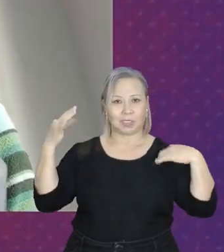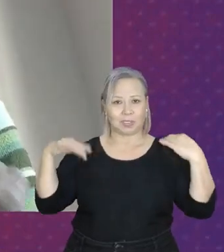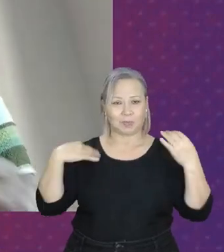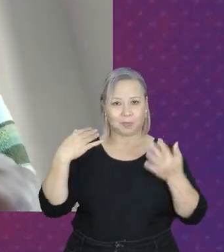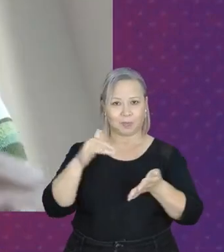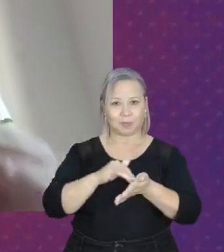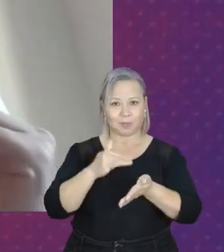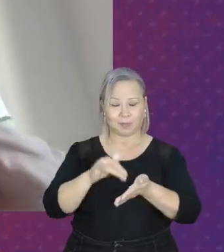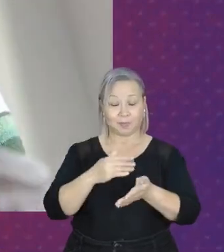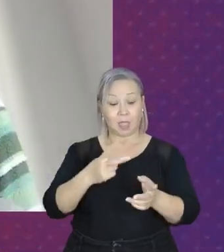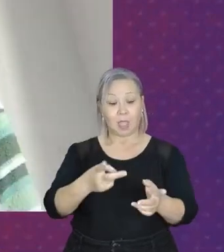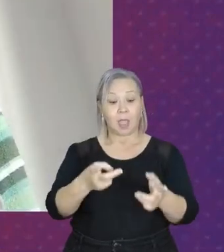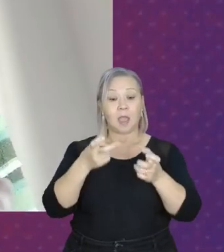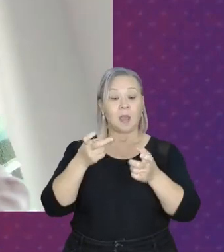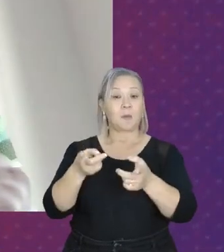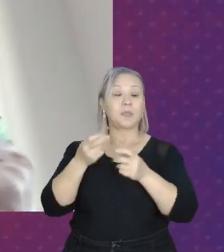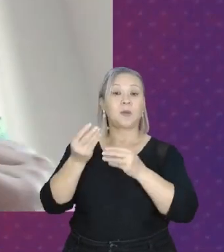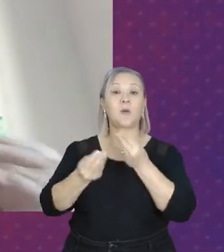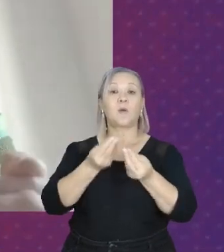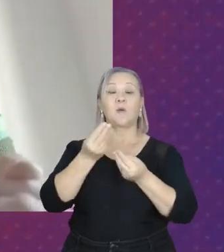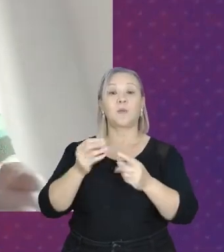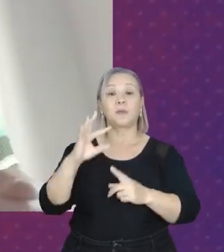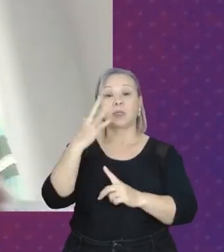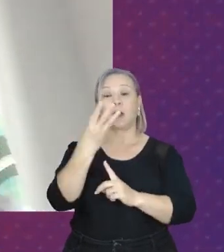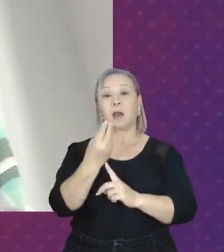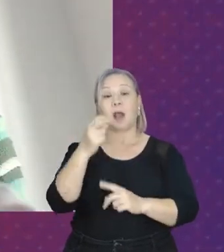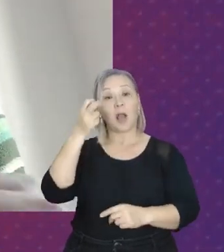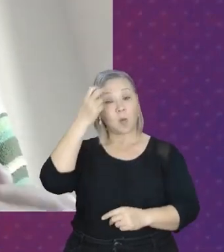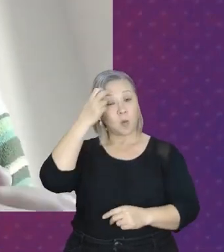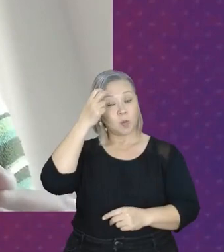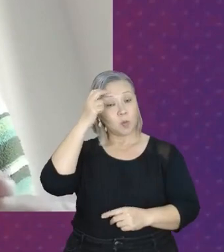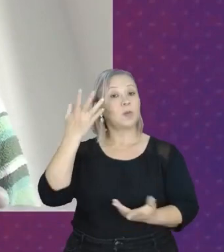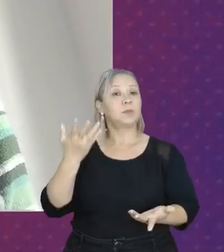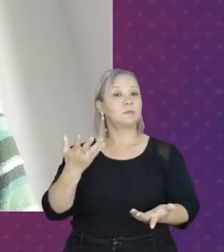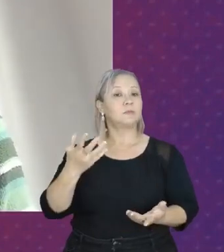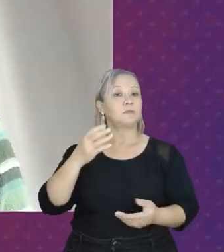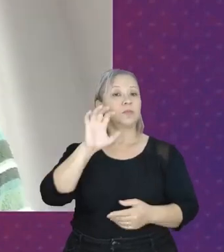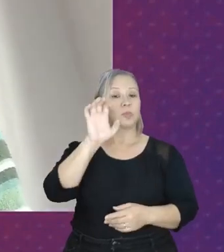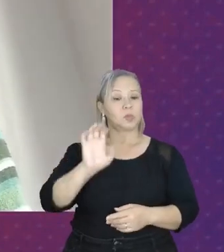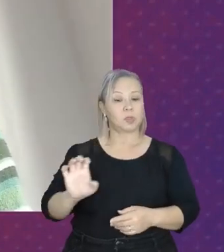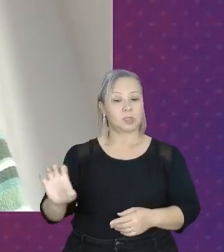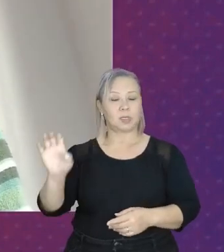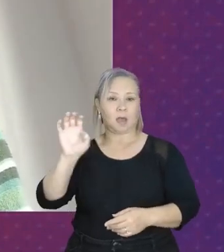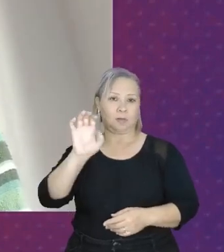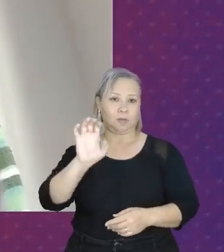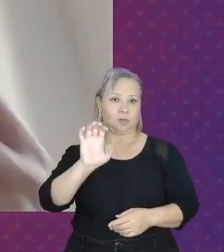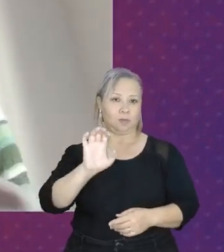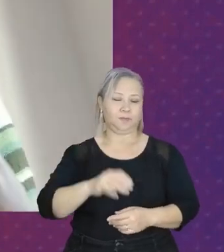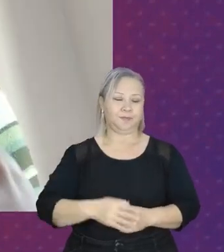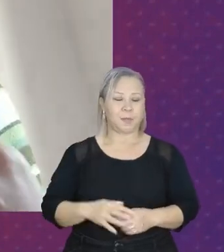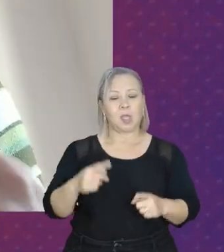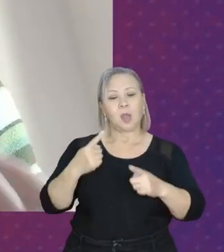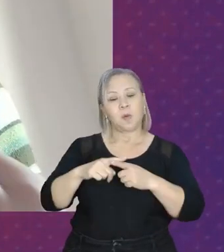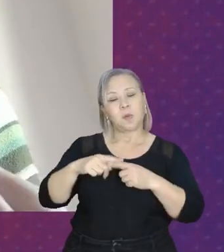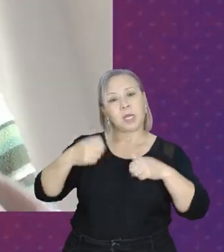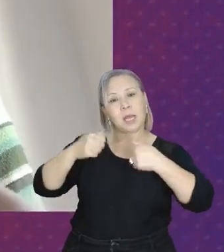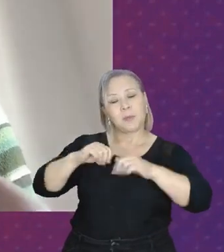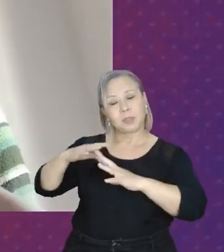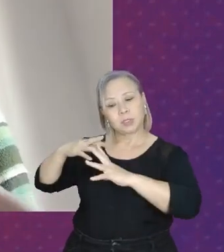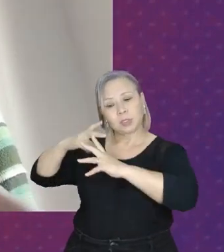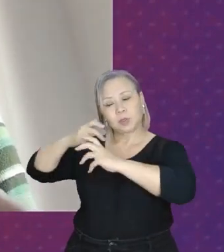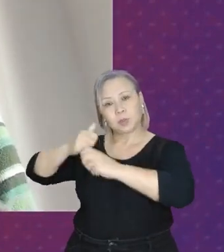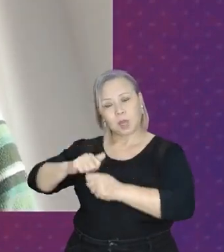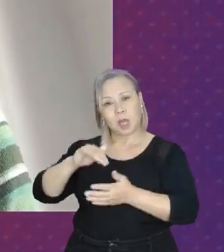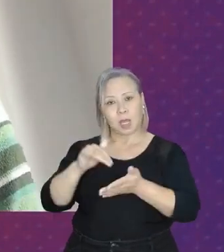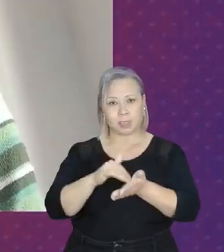a gente perceber também como é que está a cultura nos estados. Isso é importante, porque a gente precisa recuperar as secretarias